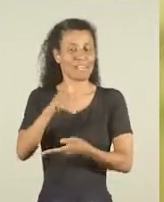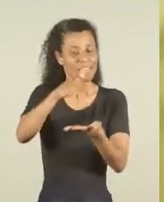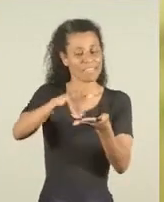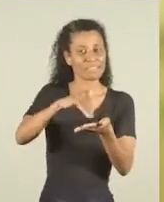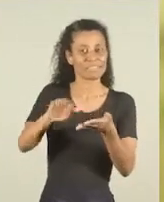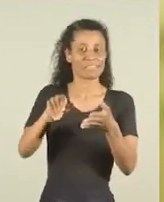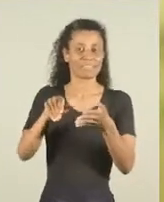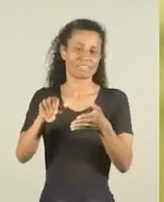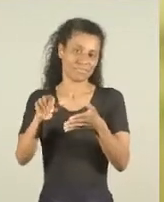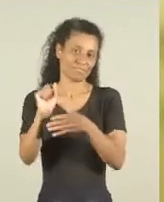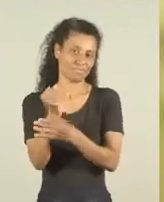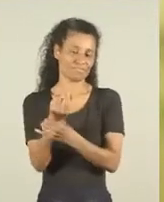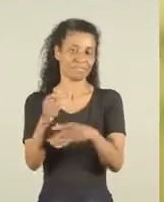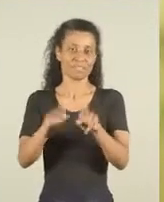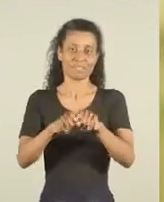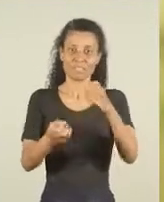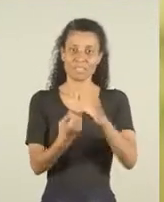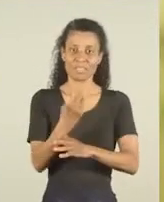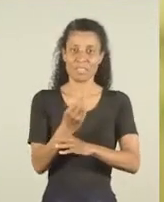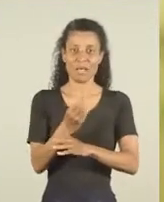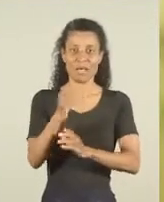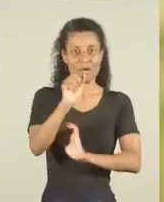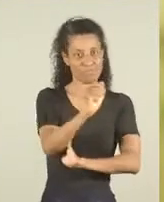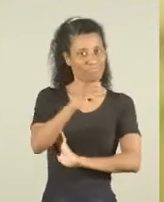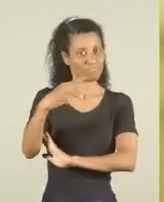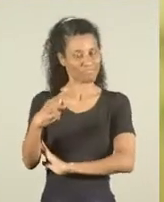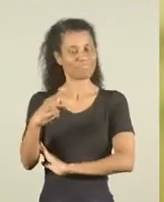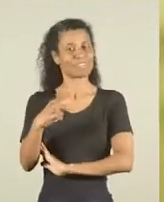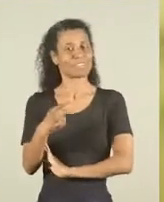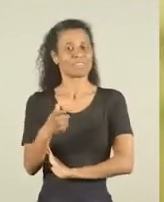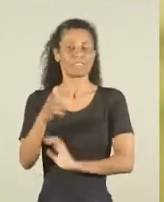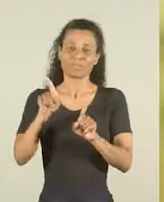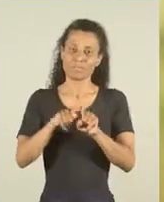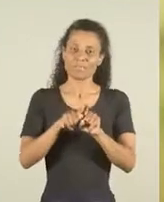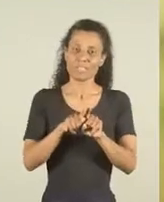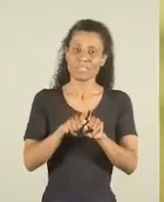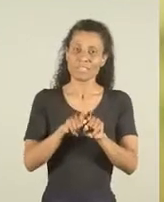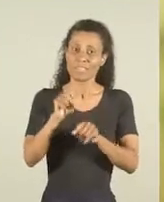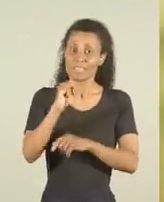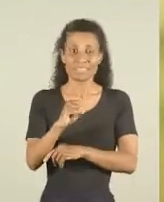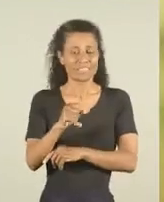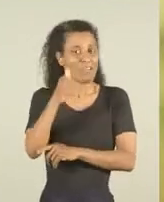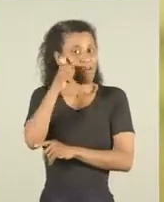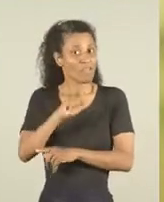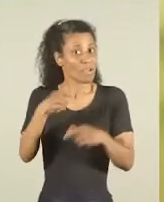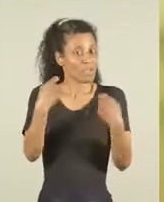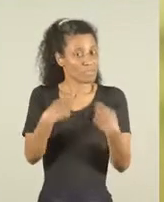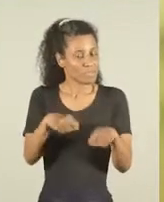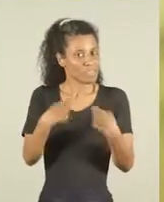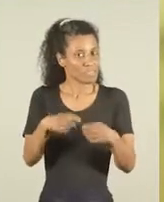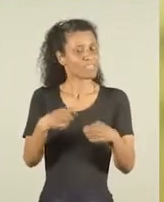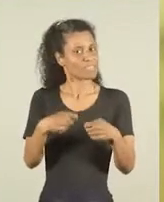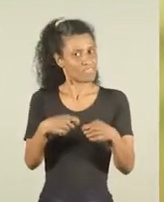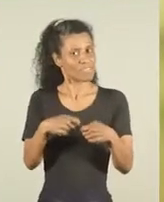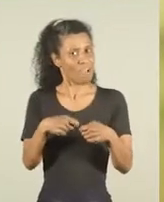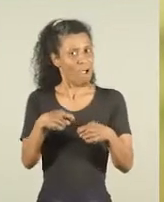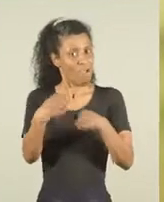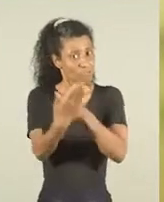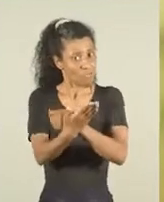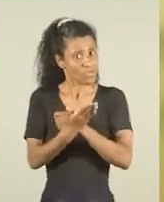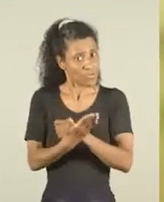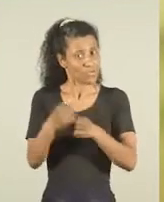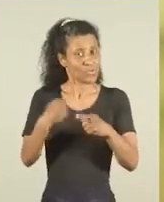de Segurança. E também vamos criar um aplicativo para que possa ser acionado toda vez que a mulher